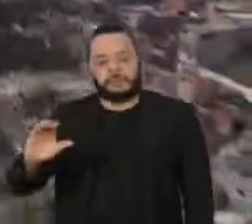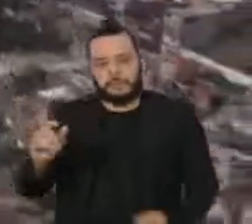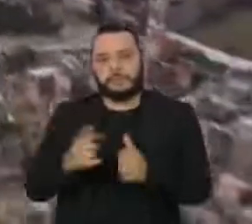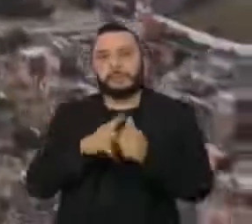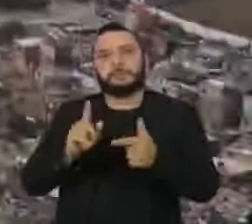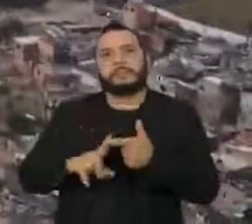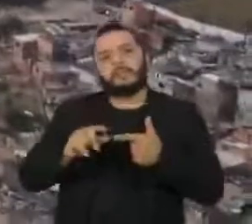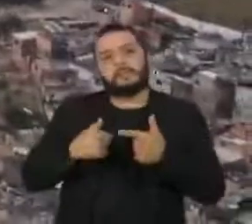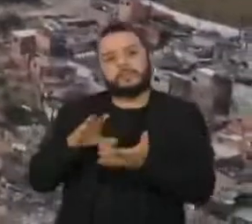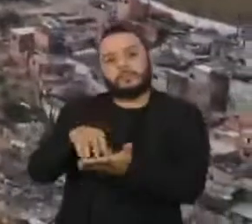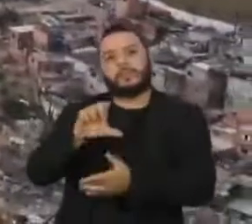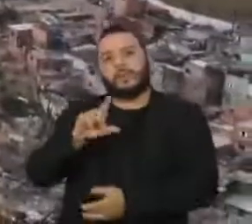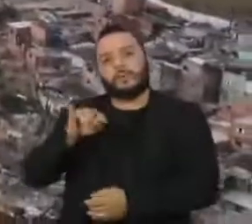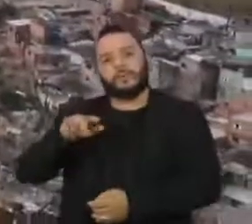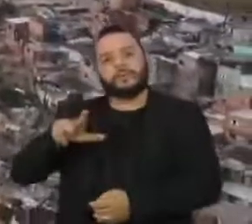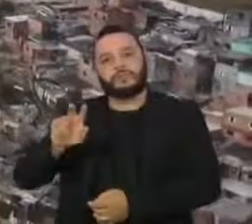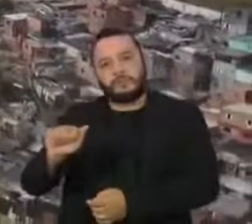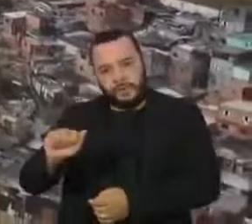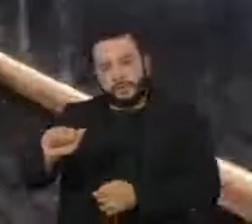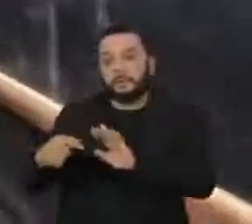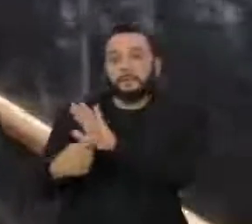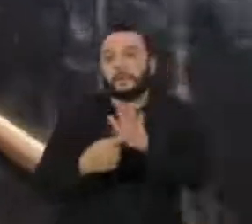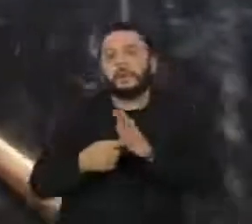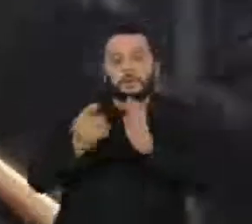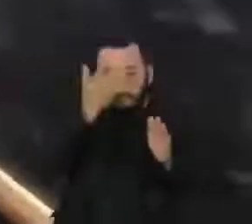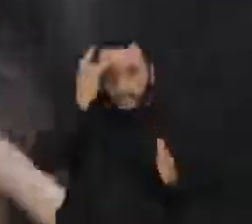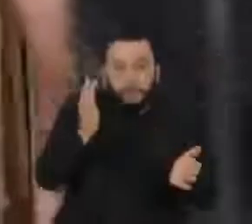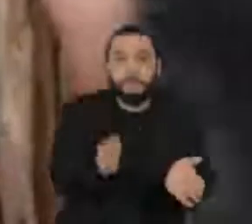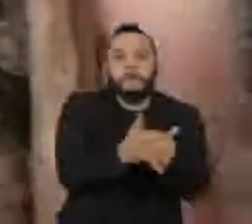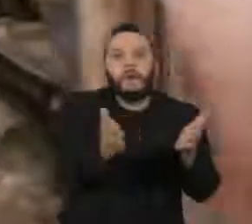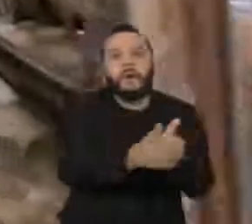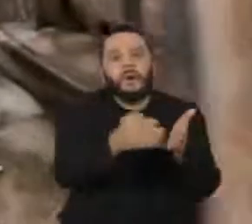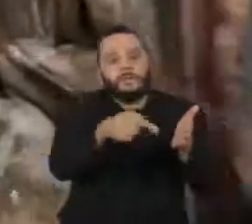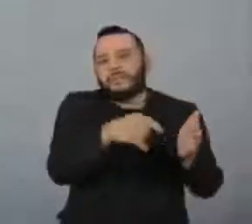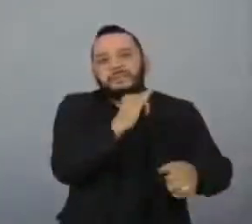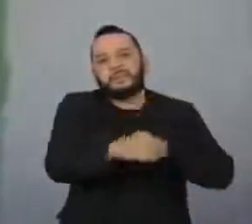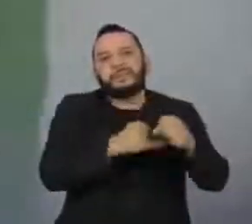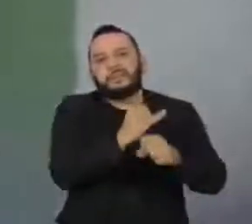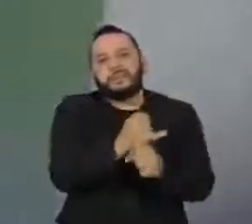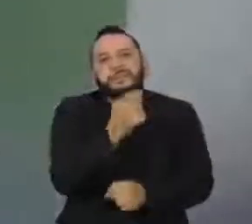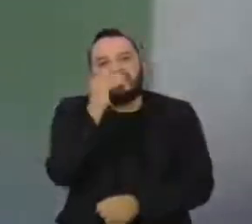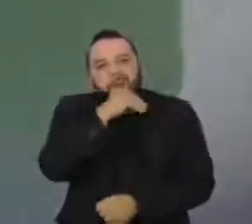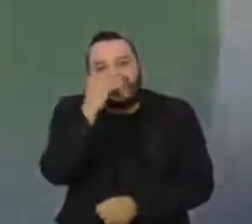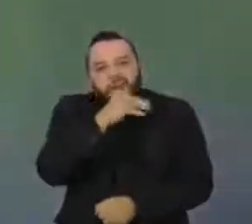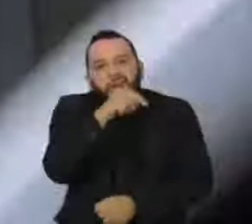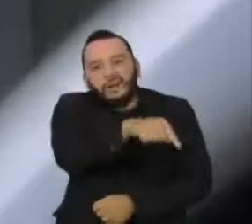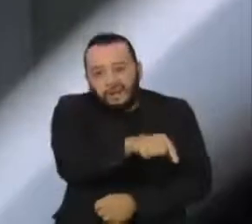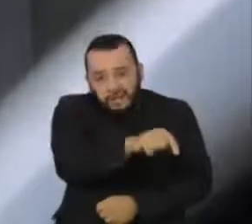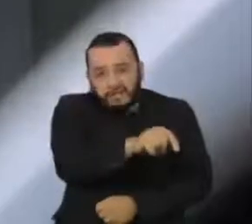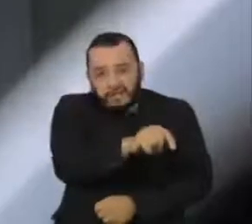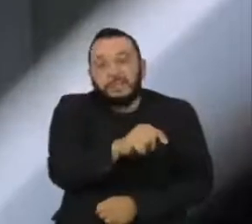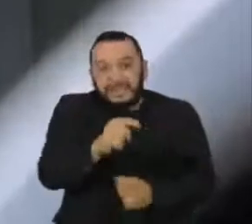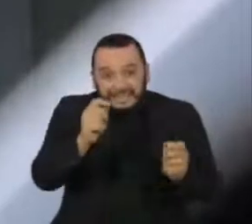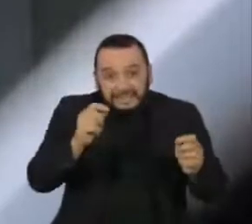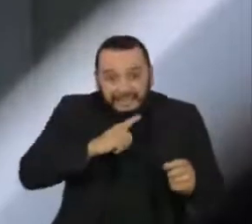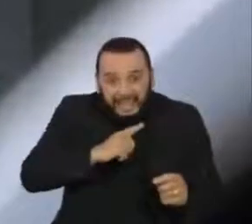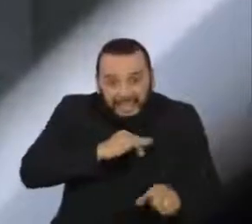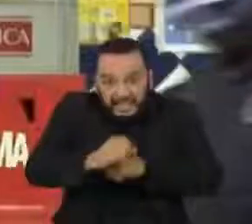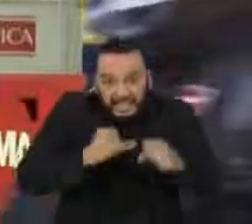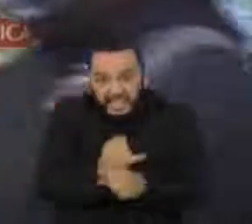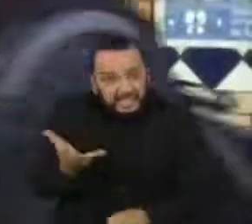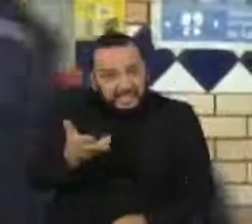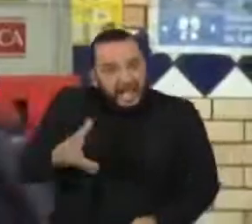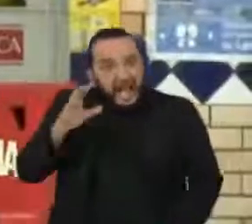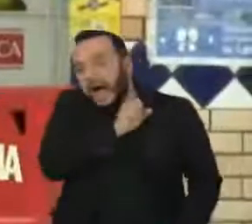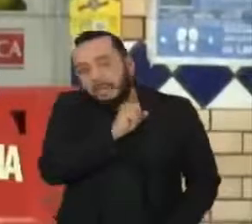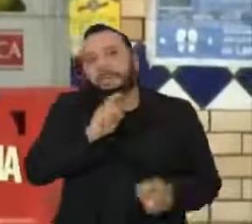Os resultados demonstram que se a camada mais pobre da população, geralmente menos conectada, tivesse mais disponibilidade de acesso à web, teria